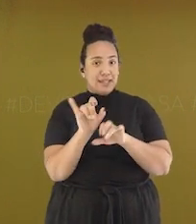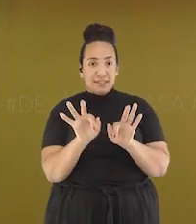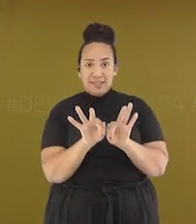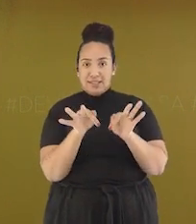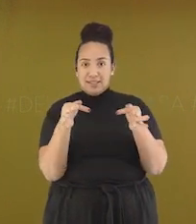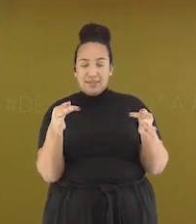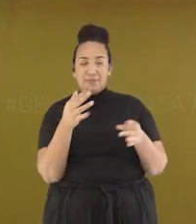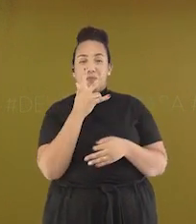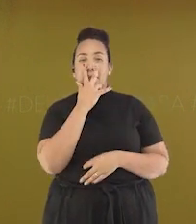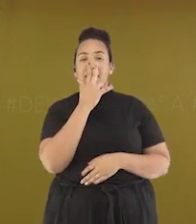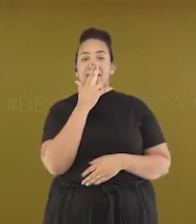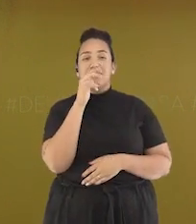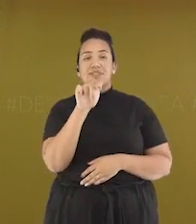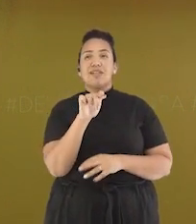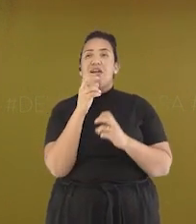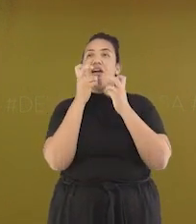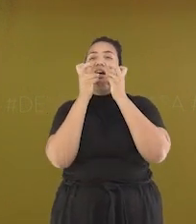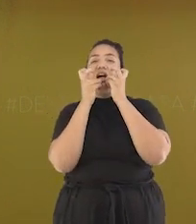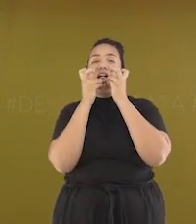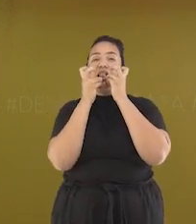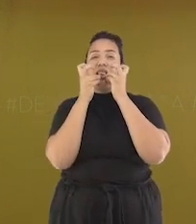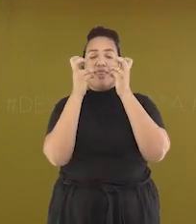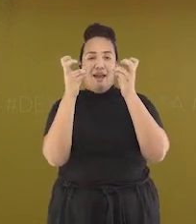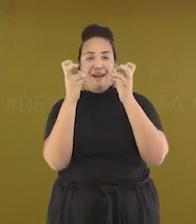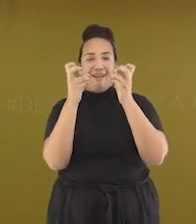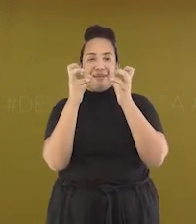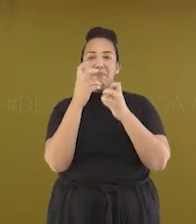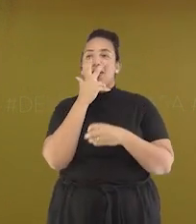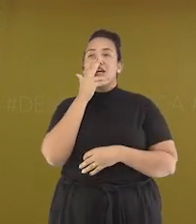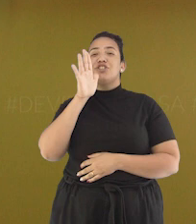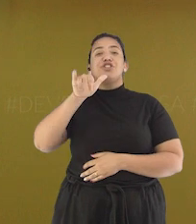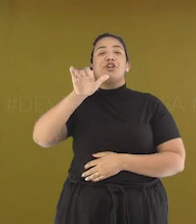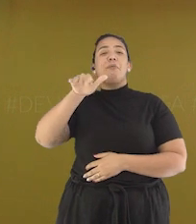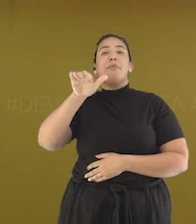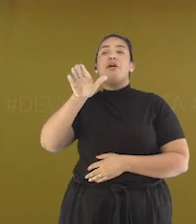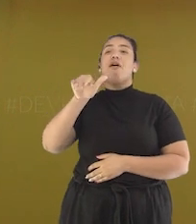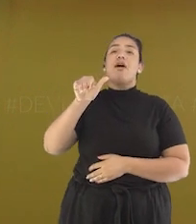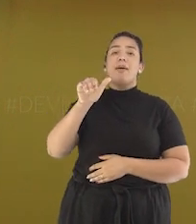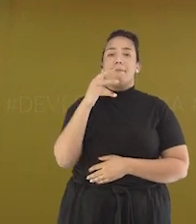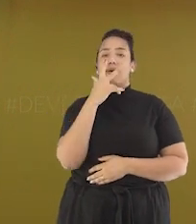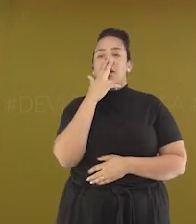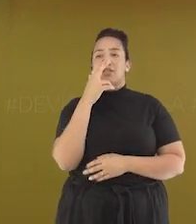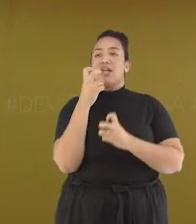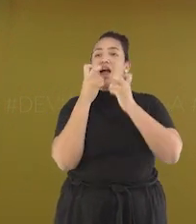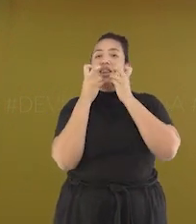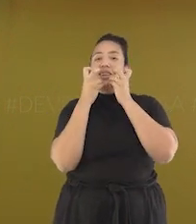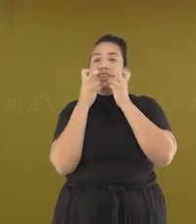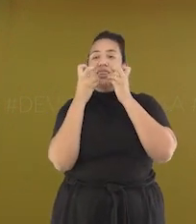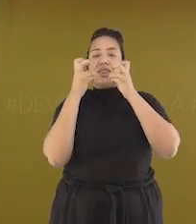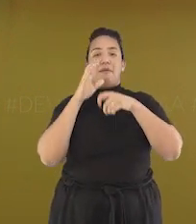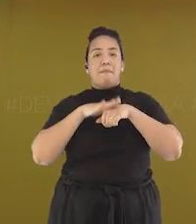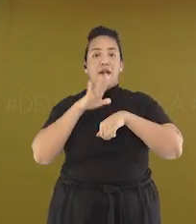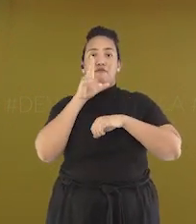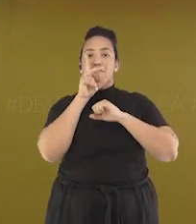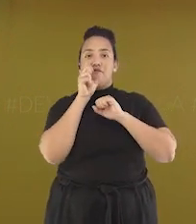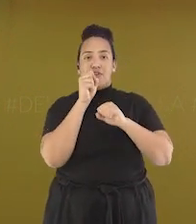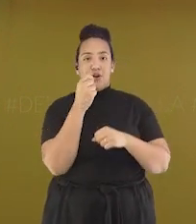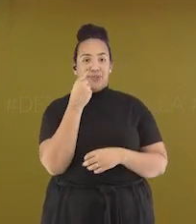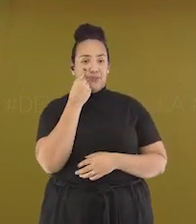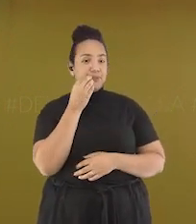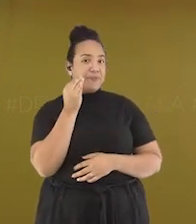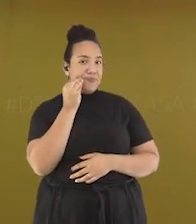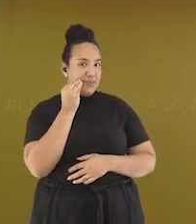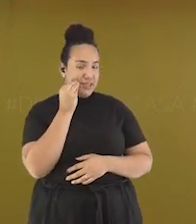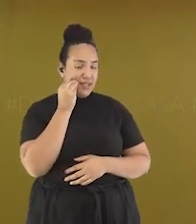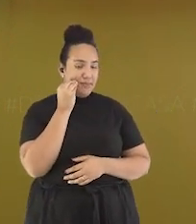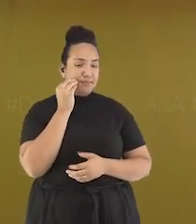gritando a palavra. A sílaba tônica será aquela que você dará mais ênfase na hora de falar. Vamos fazer o teste?